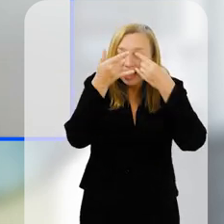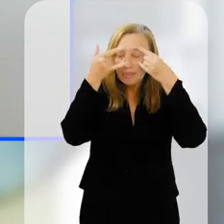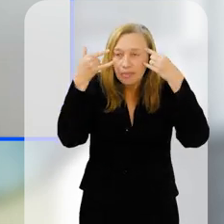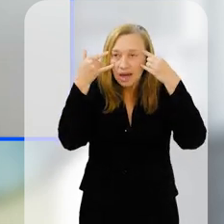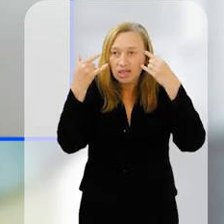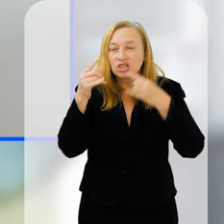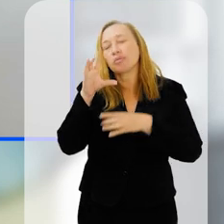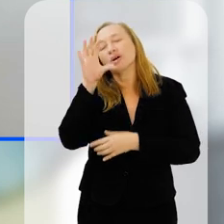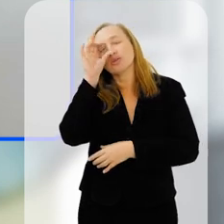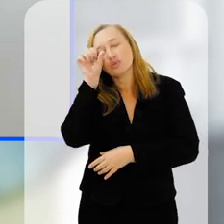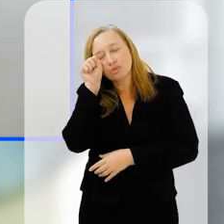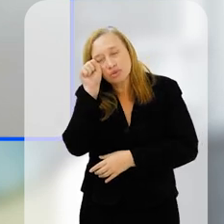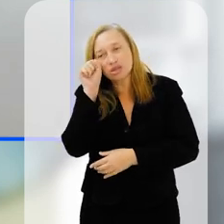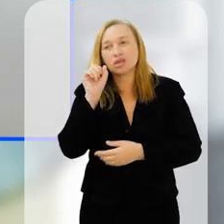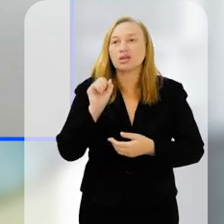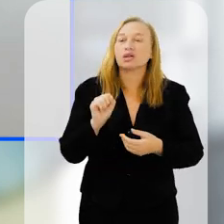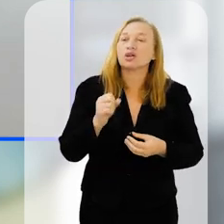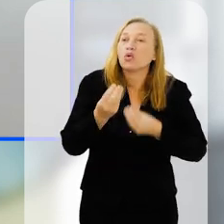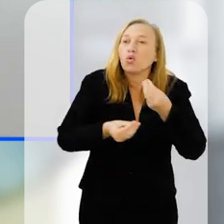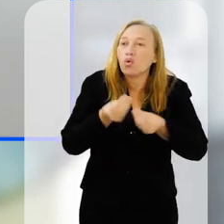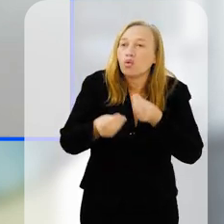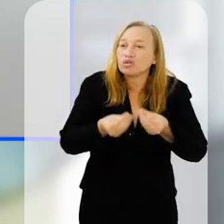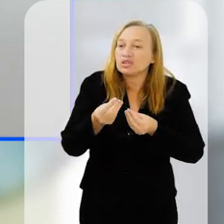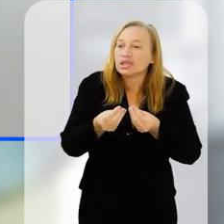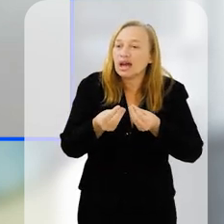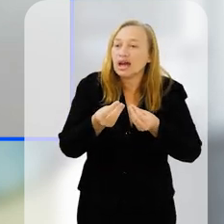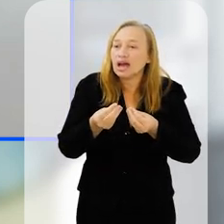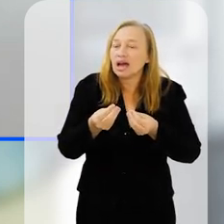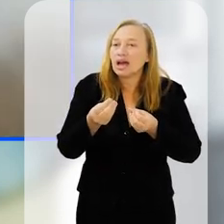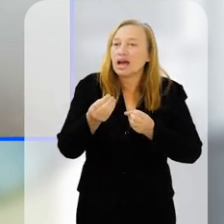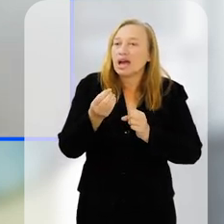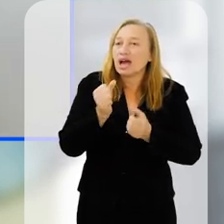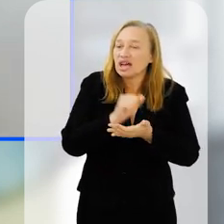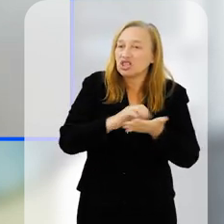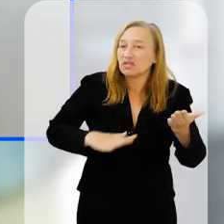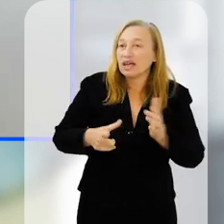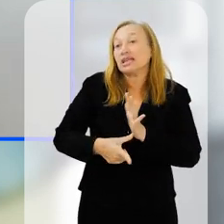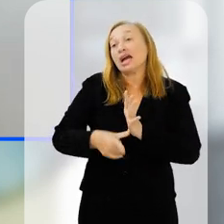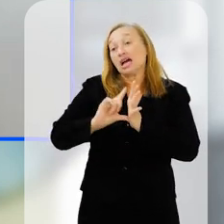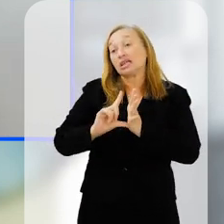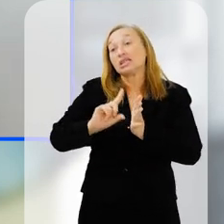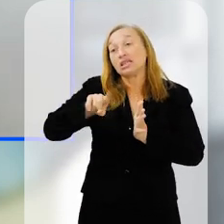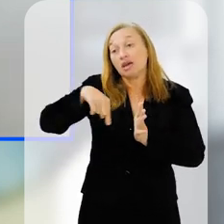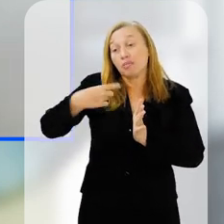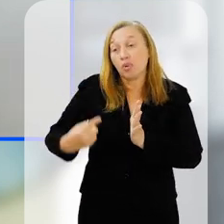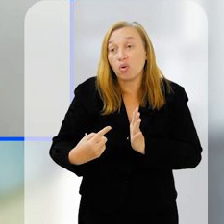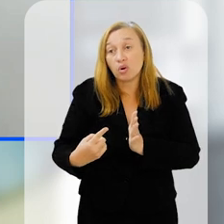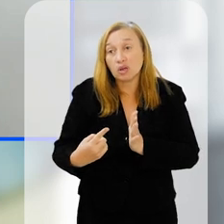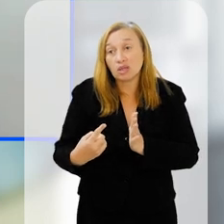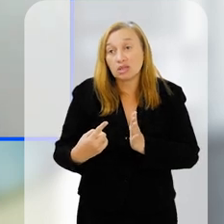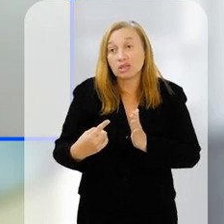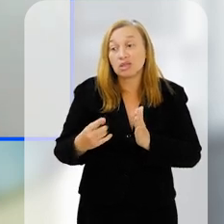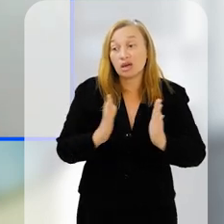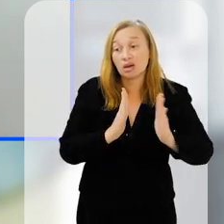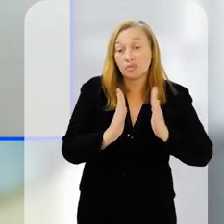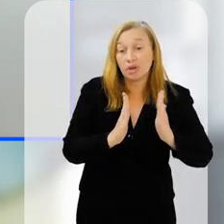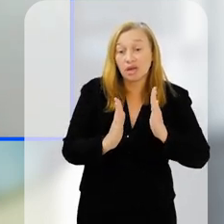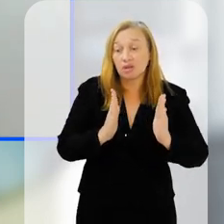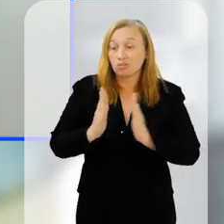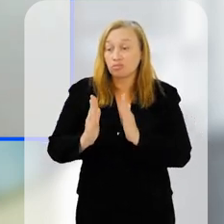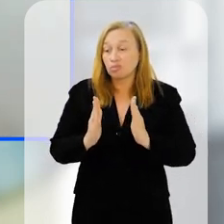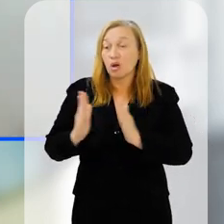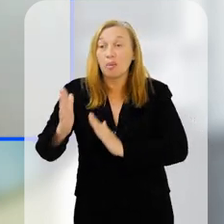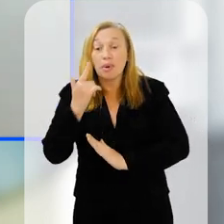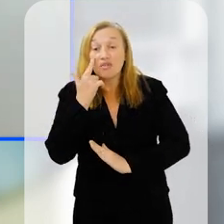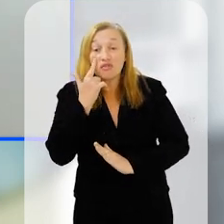testes, né, a gente precisa ver como estão aquelas habilidades antes, depois, e vai, né, medindo conforme passa mais o